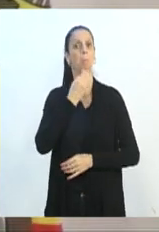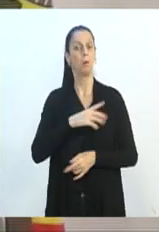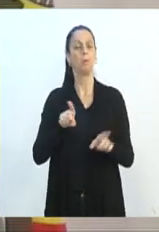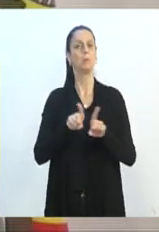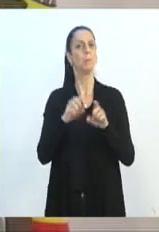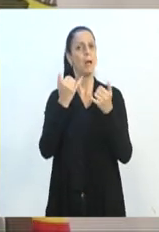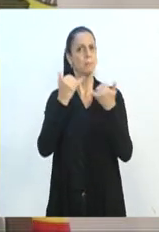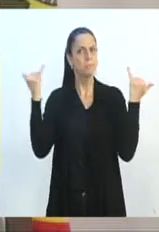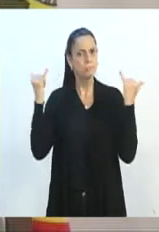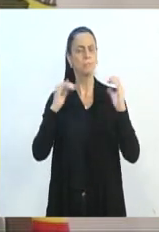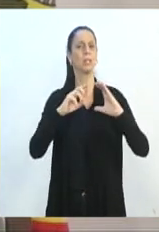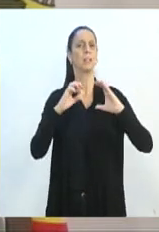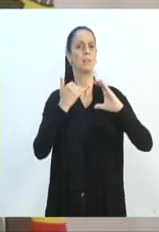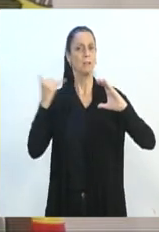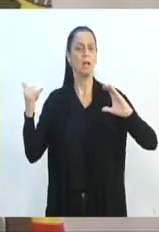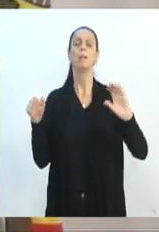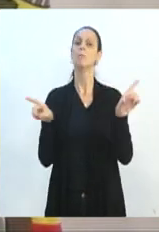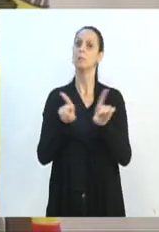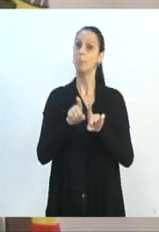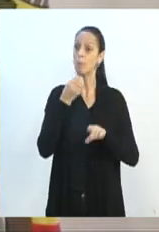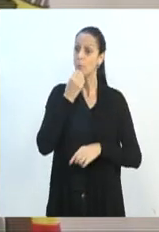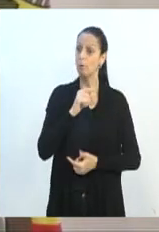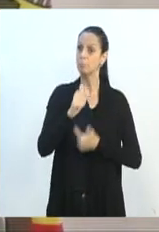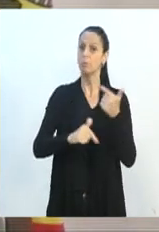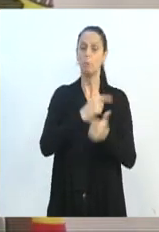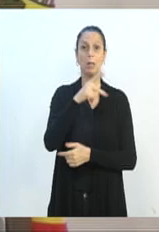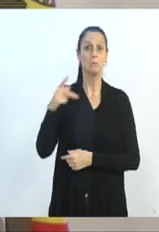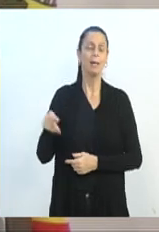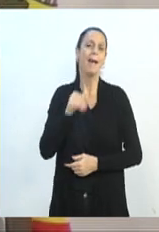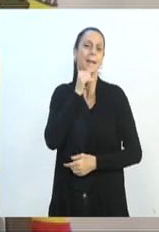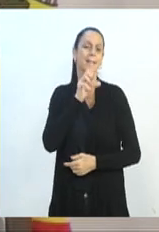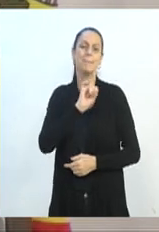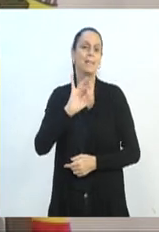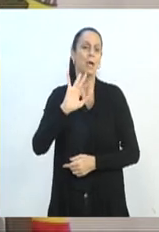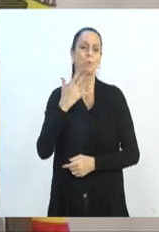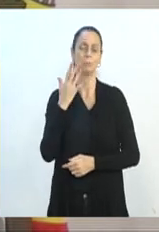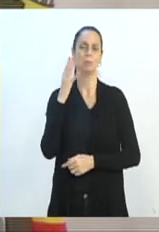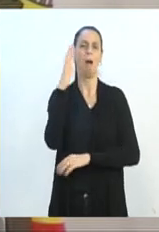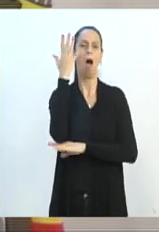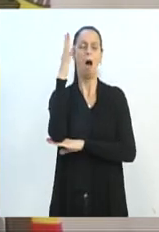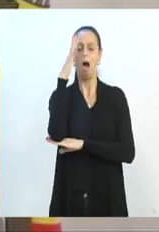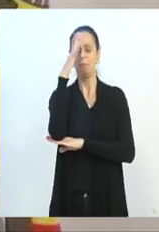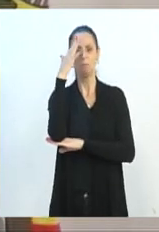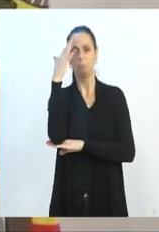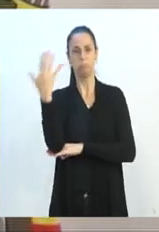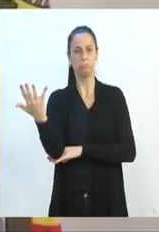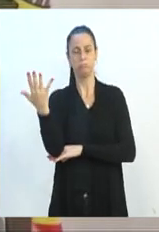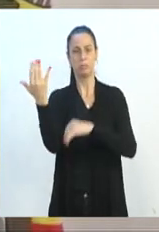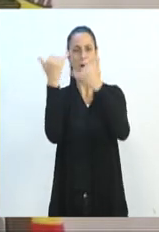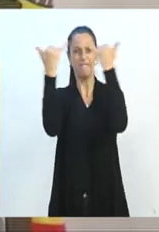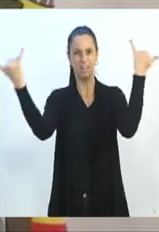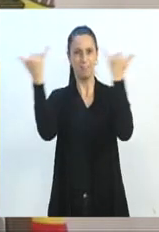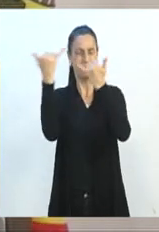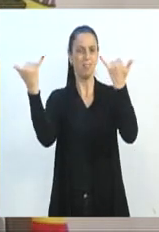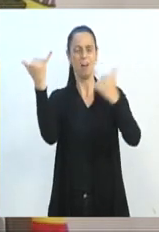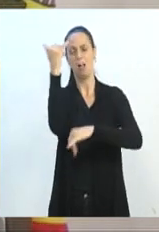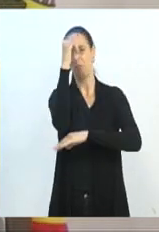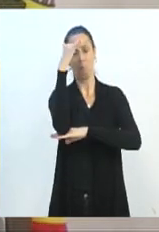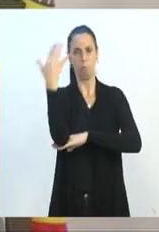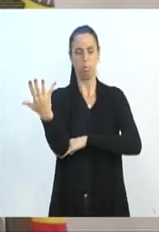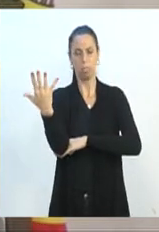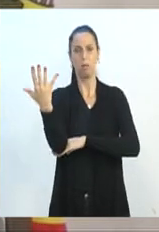que rapidamente, quando acontecia alguma queda de árvore na iluminação, ela rapidamente ia lá e